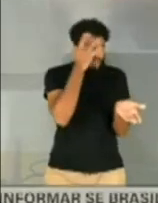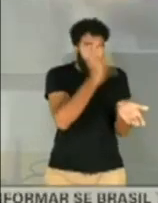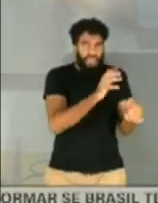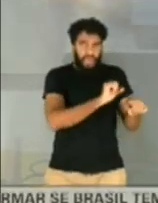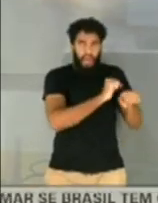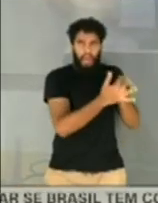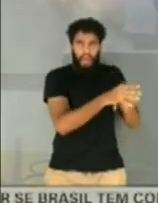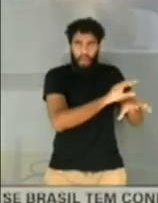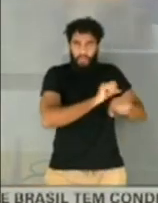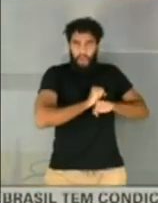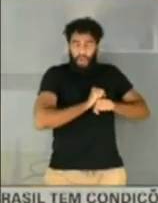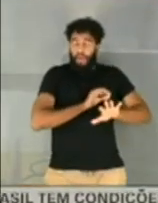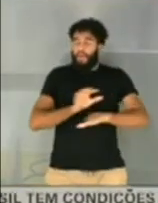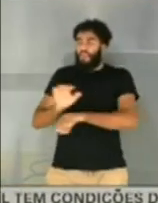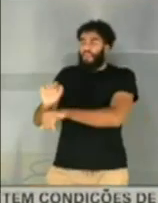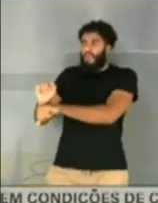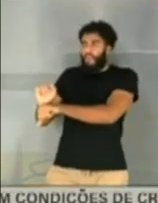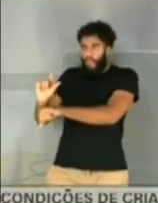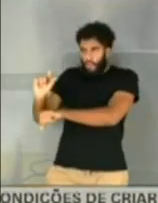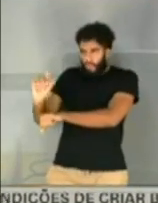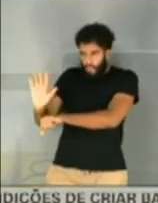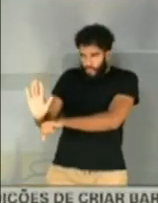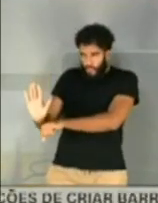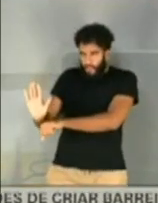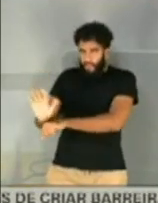ideia é Só um minutinho, doutor Anice. Só um minutinho.